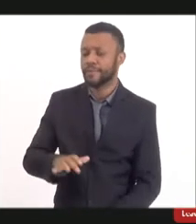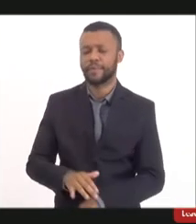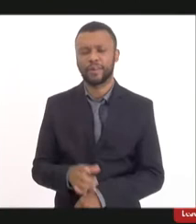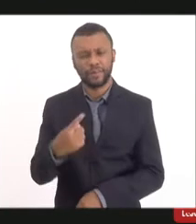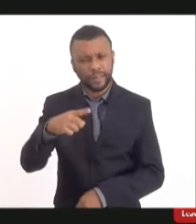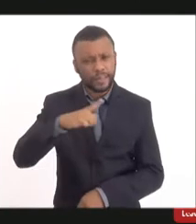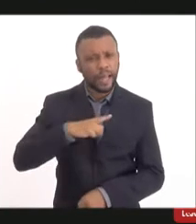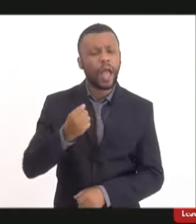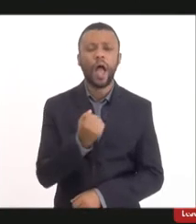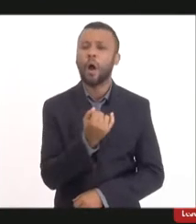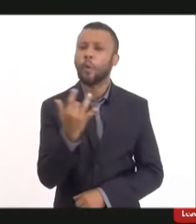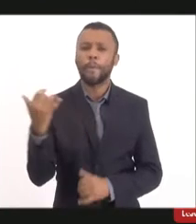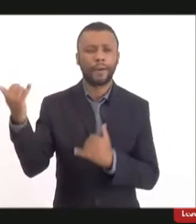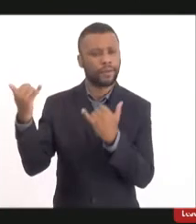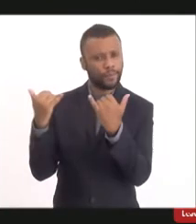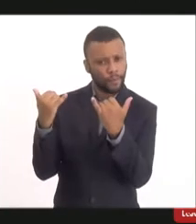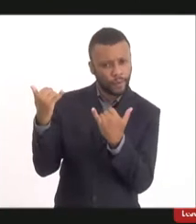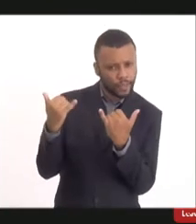dado